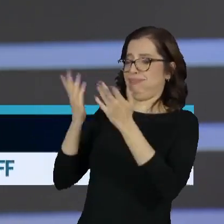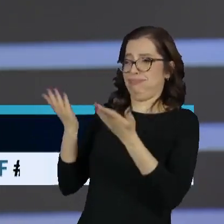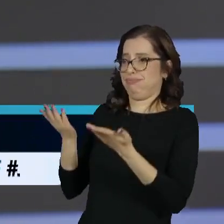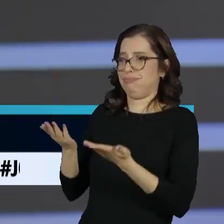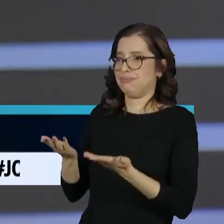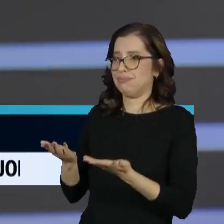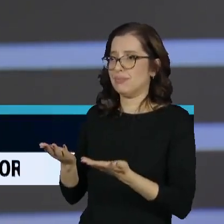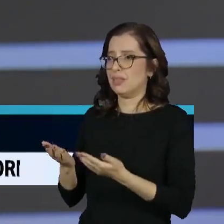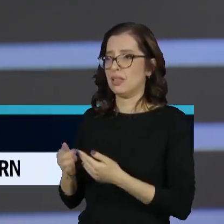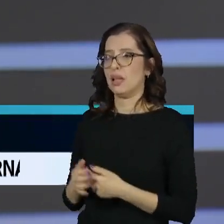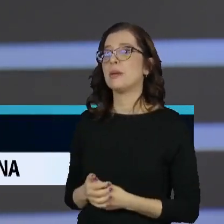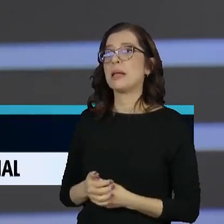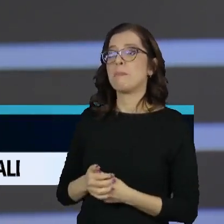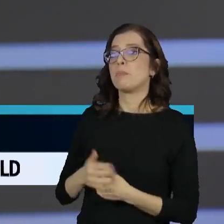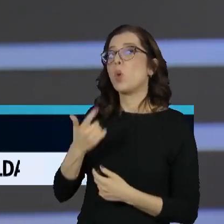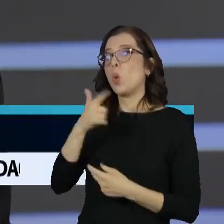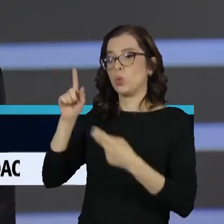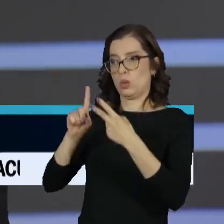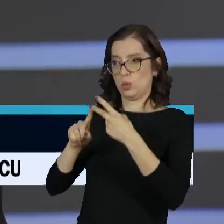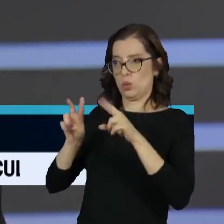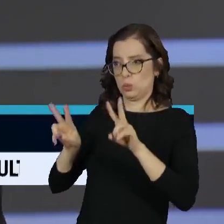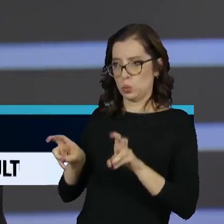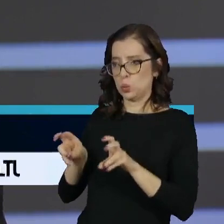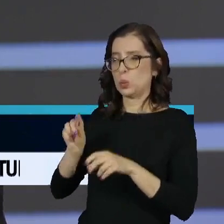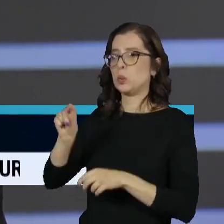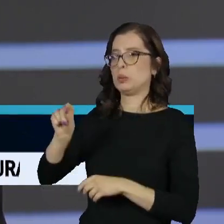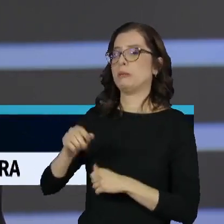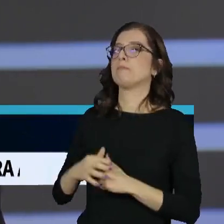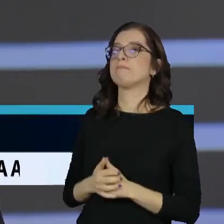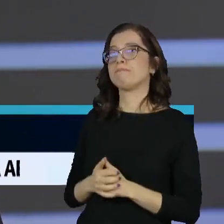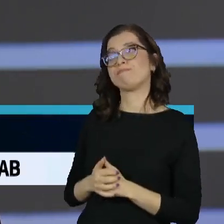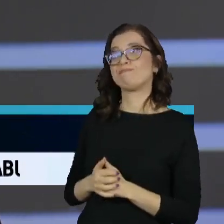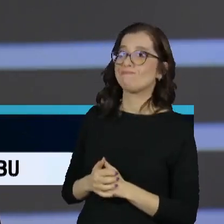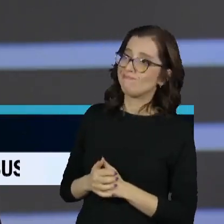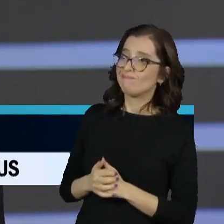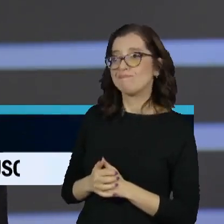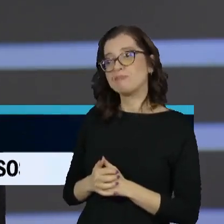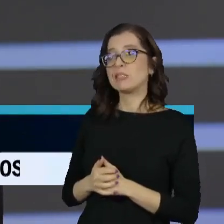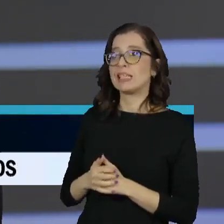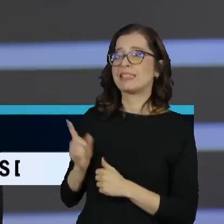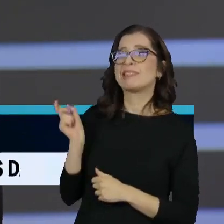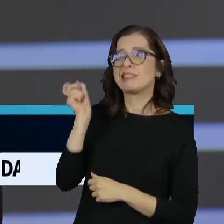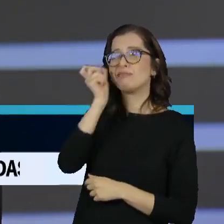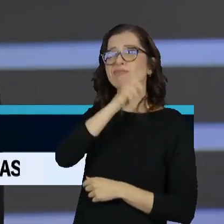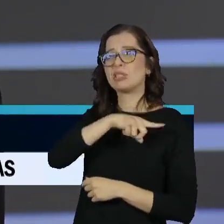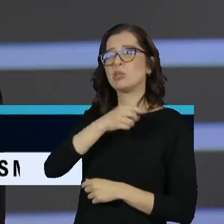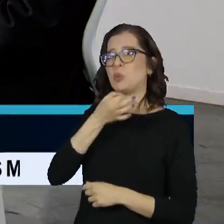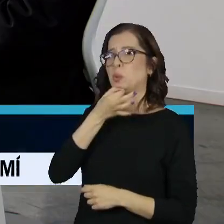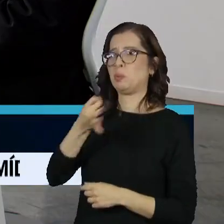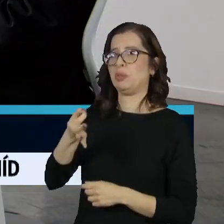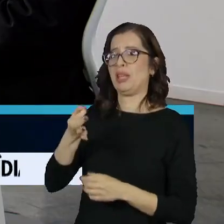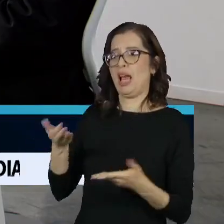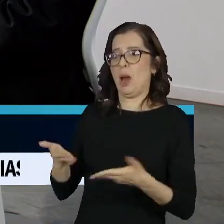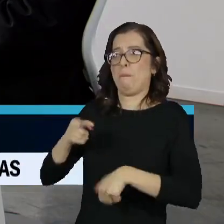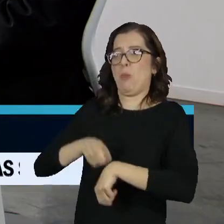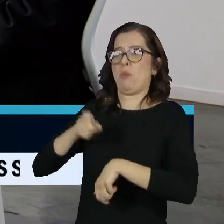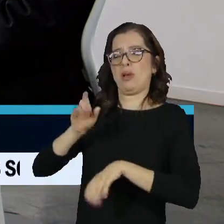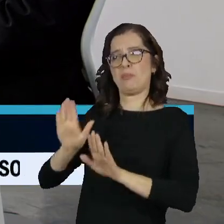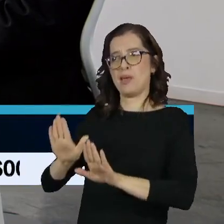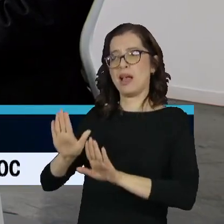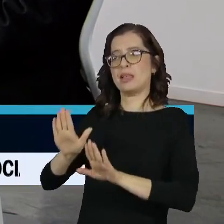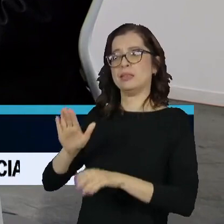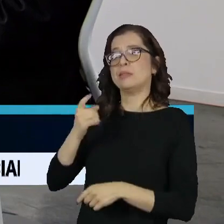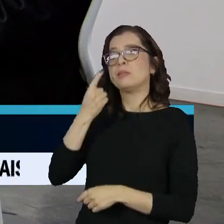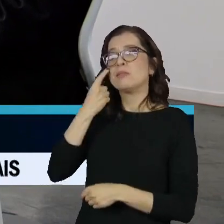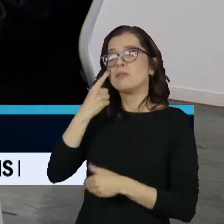que deixar, quer dizer, é difícil comentar preliminarmente, mas a precisa ver concretamente no que está